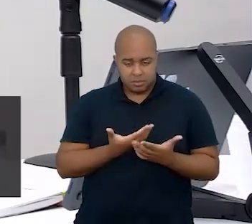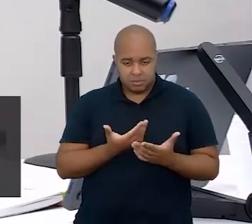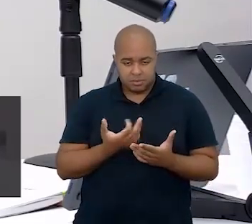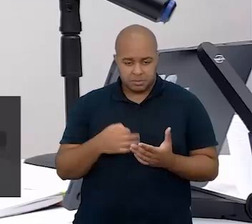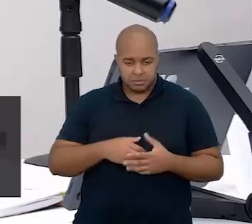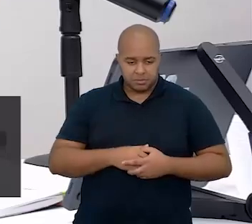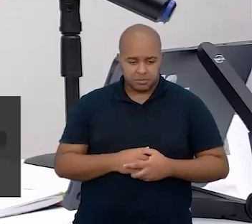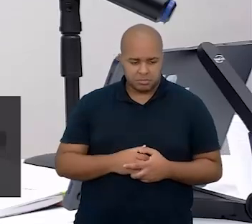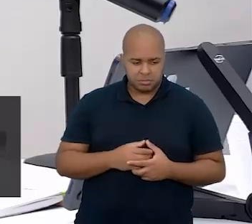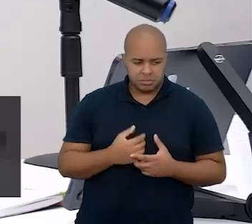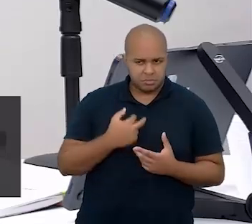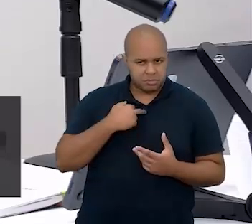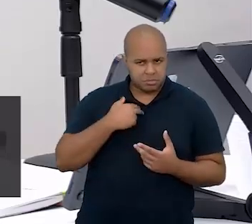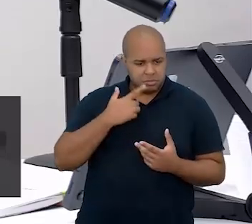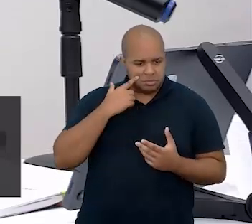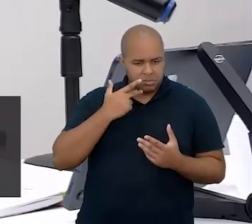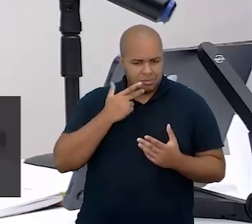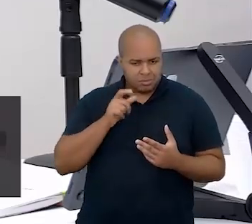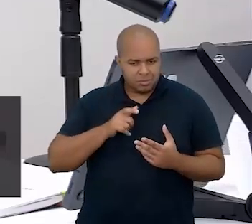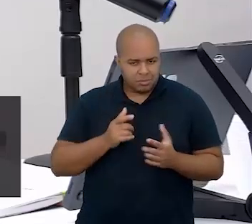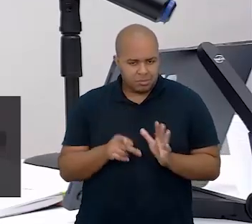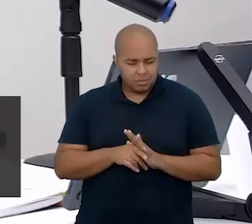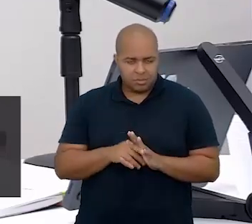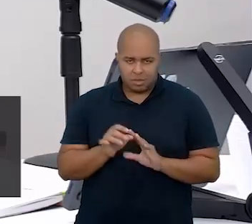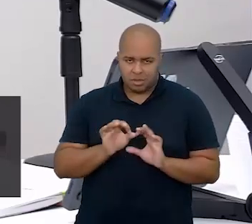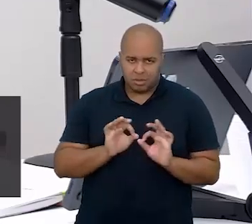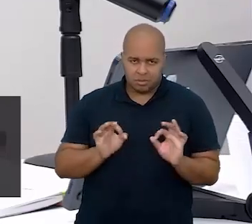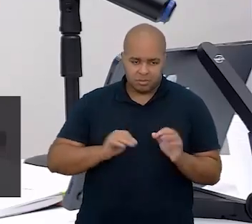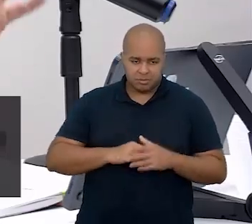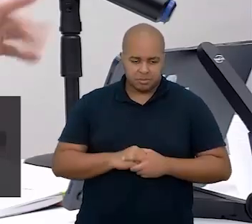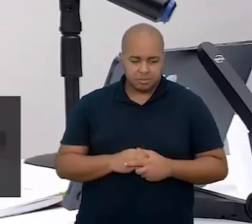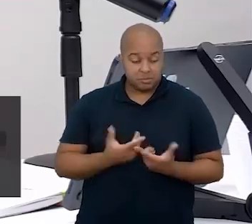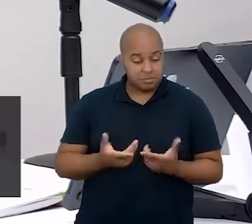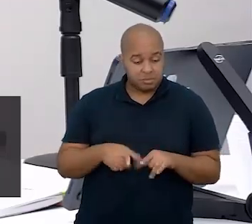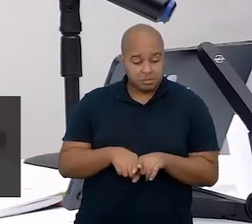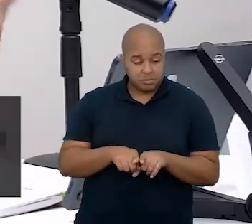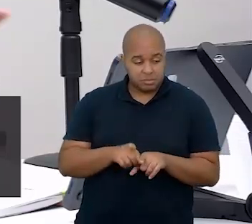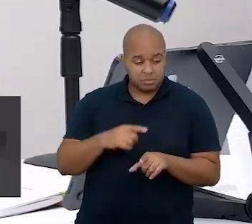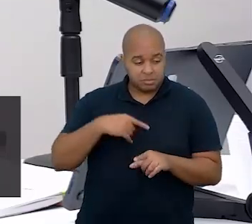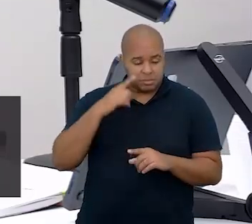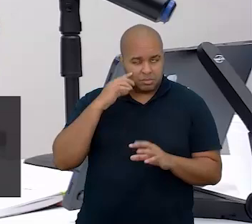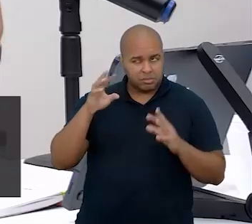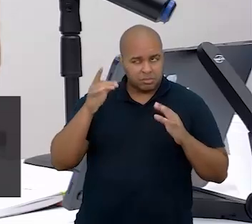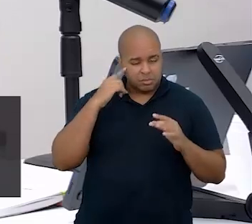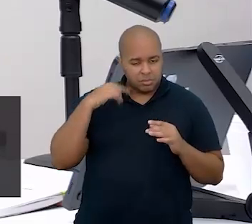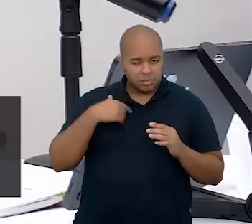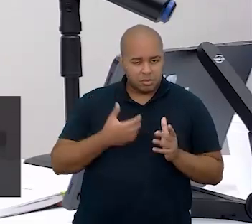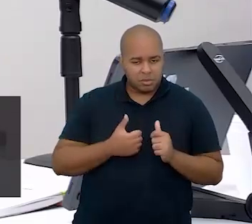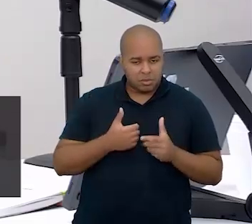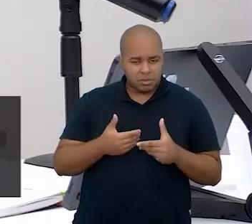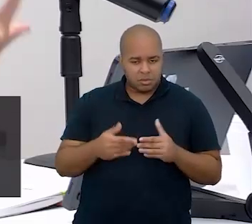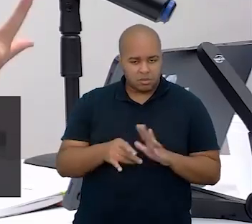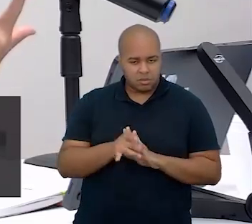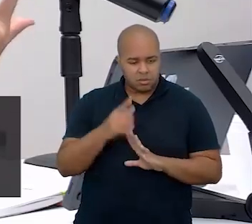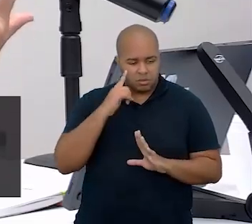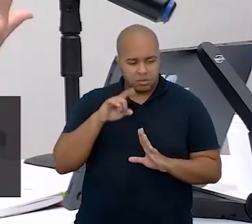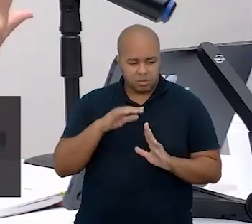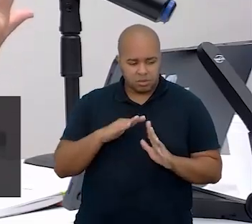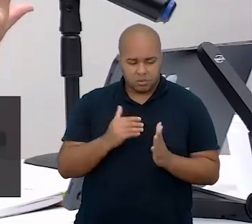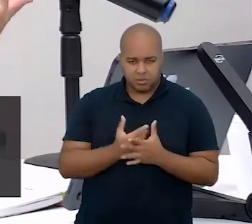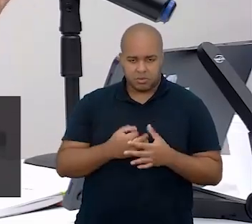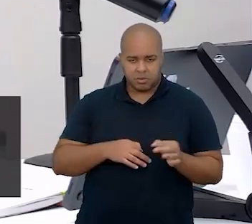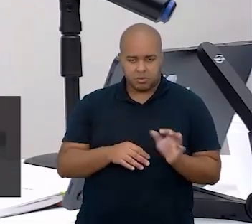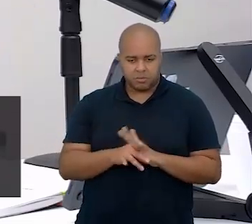Não podia dizer que era ótimo. E ainda perplexa, encaminhávamos-nos para a escola.